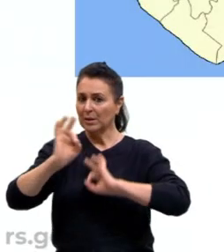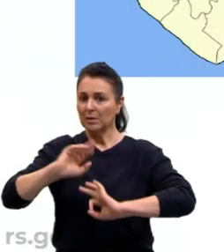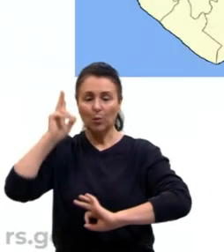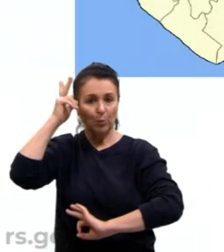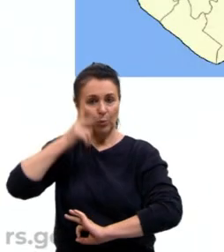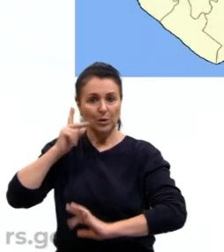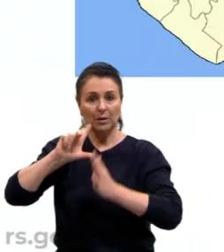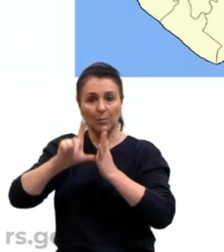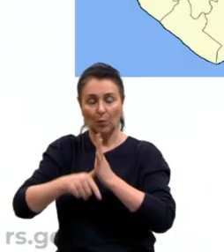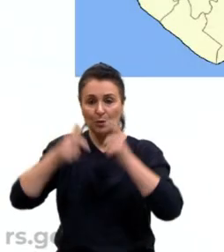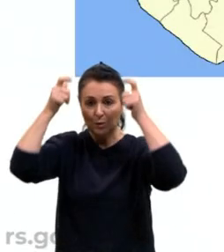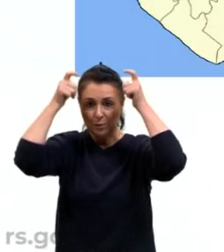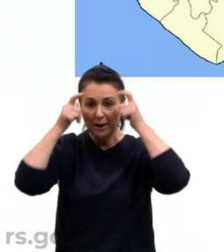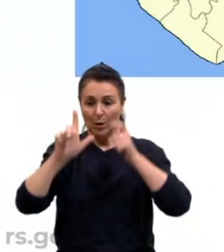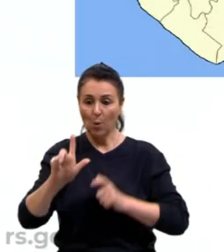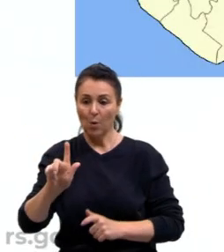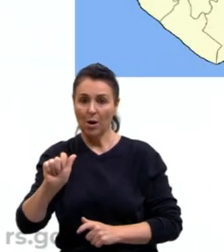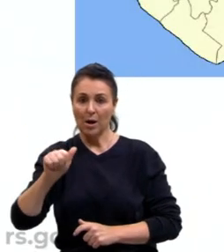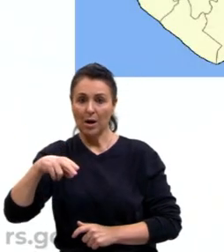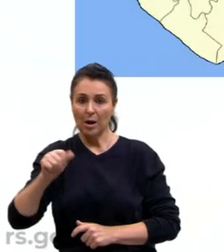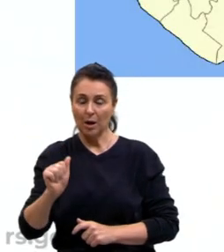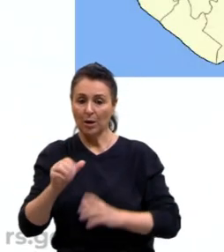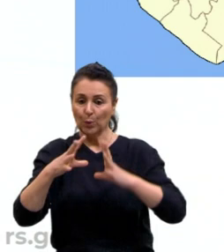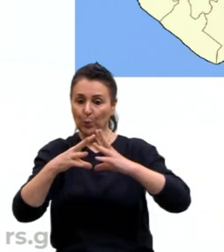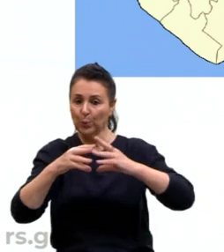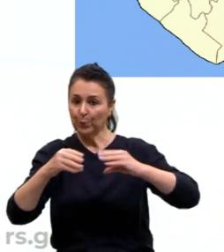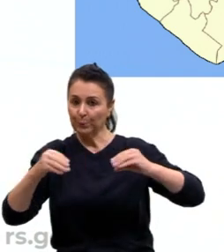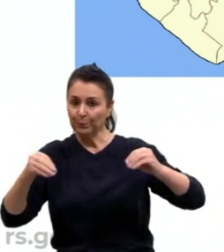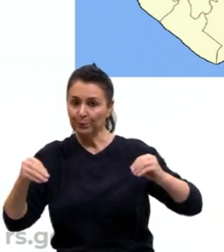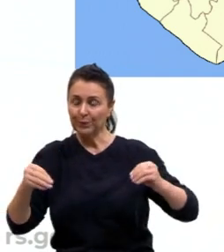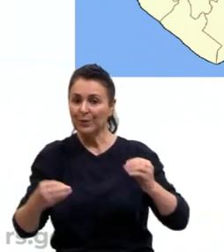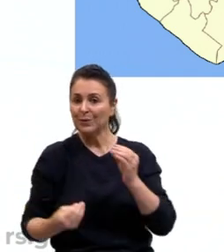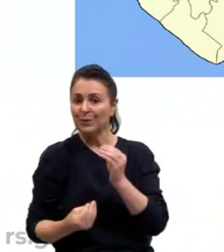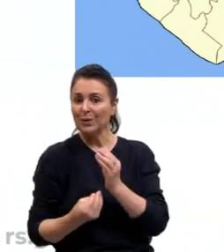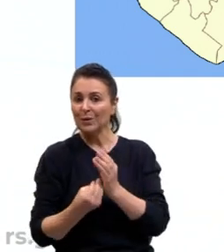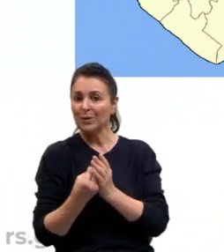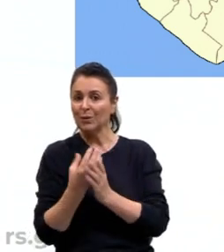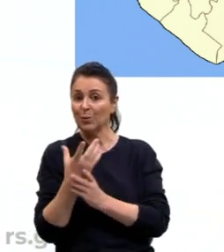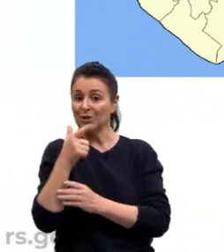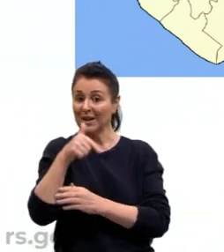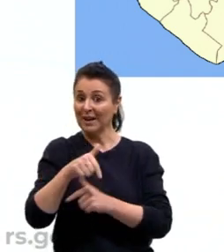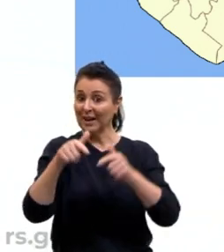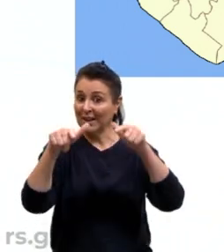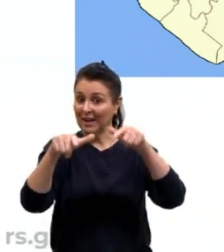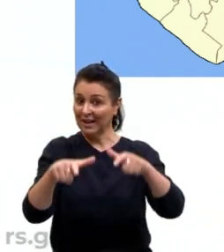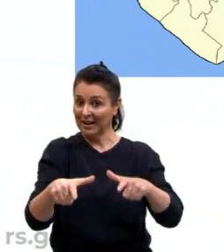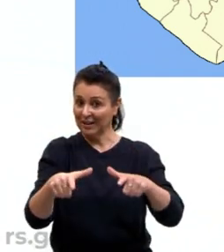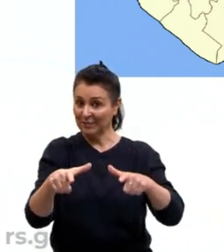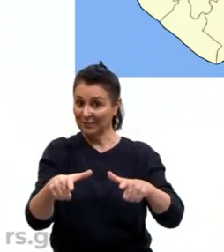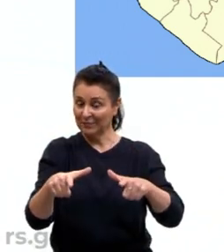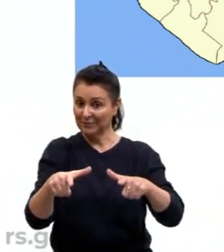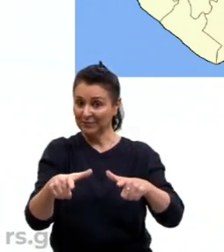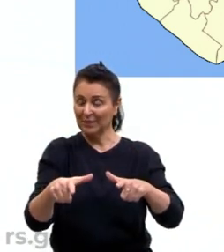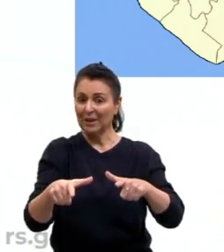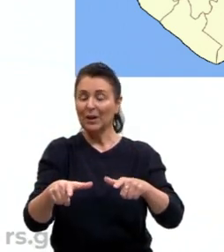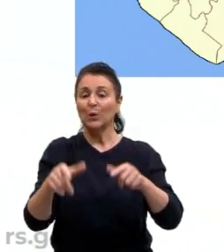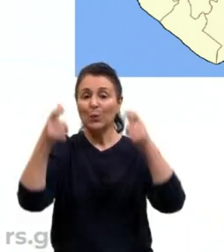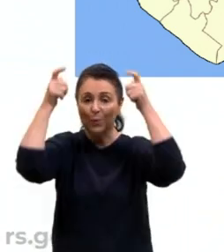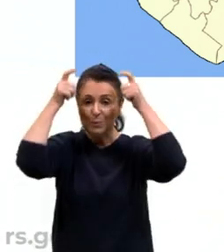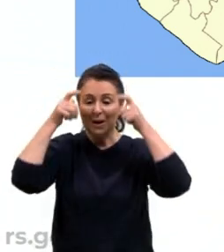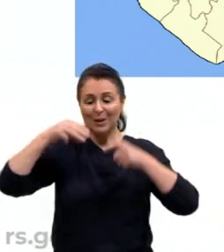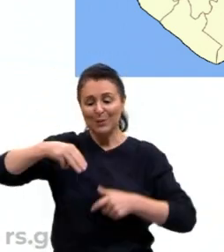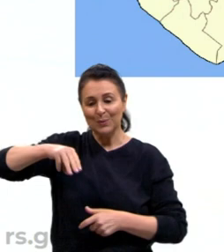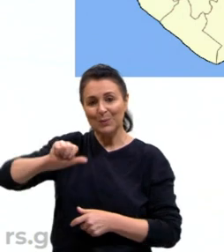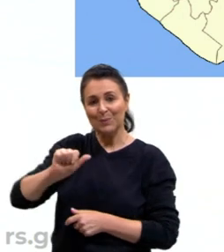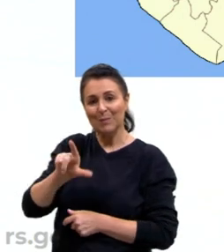de Gana começa a declinar, decair, surge, então, nessa região, o Império do Mali. E,